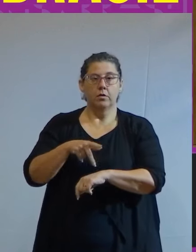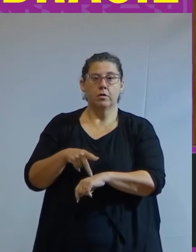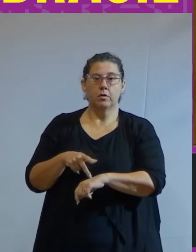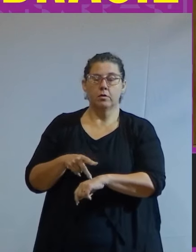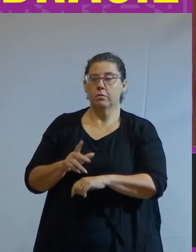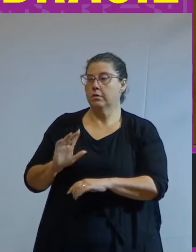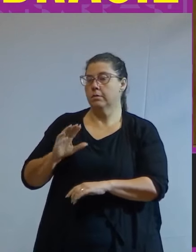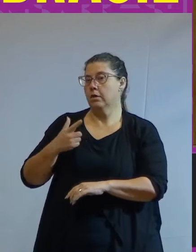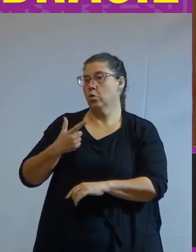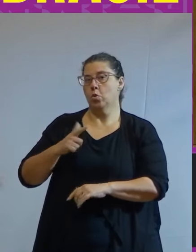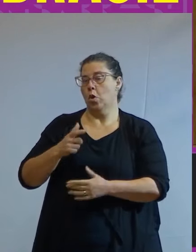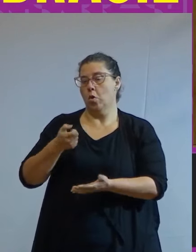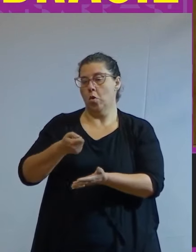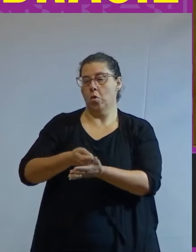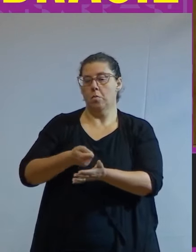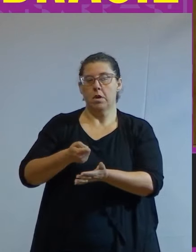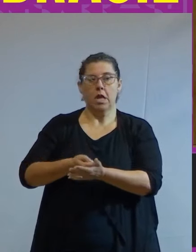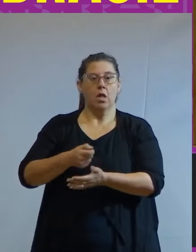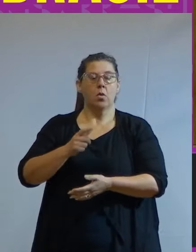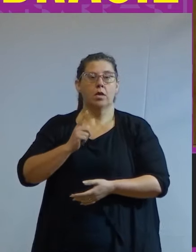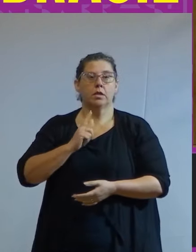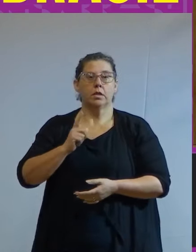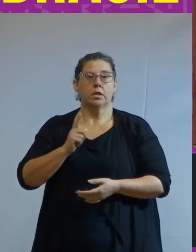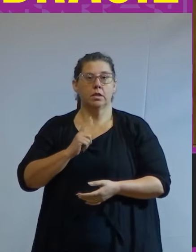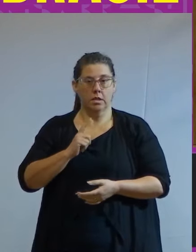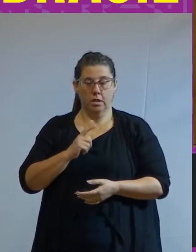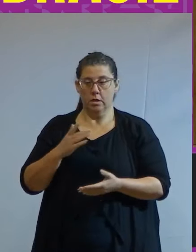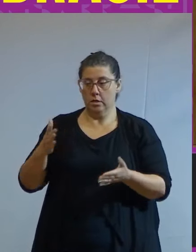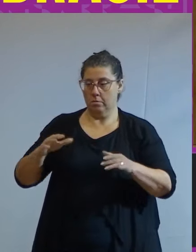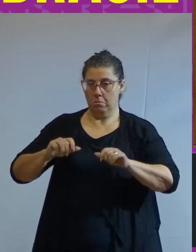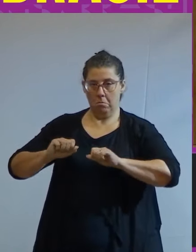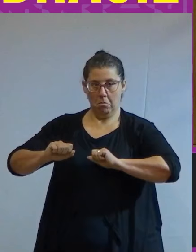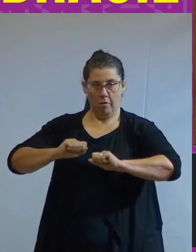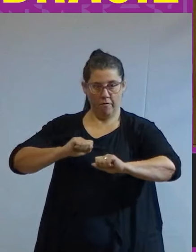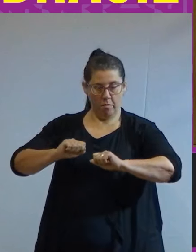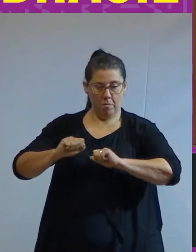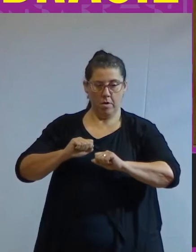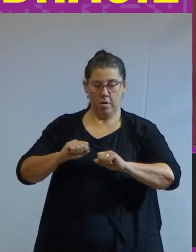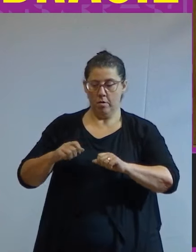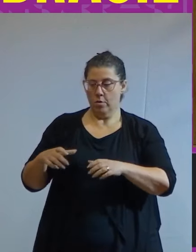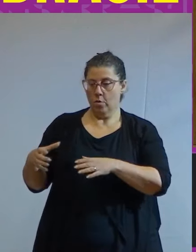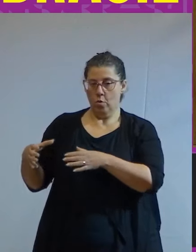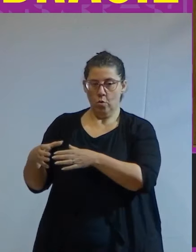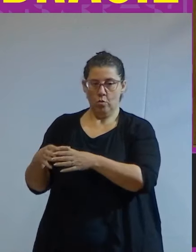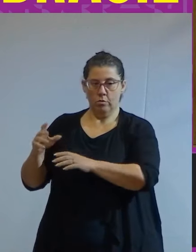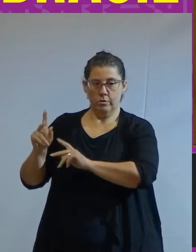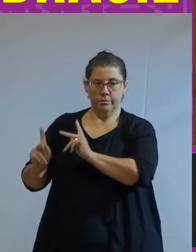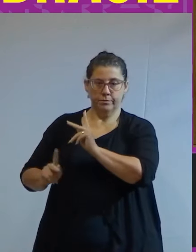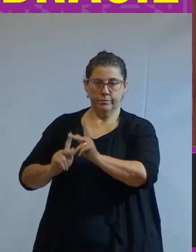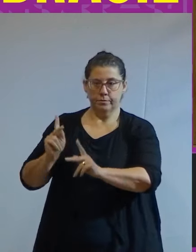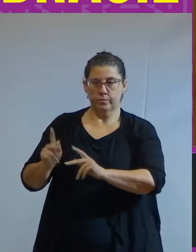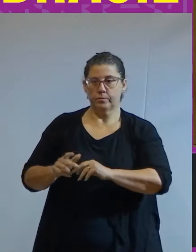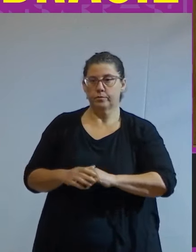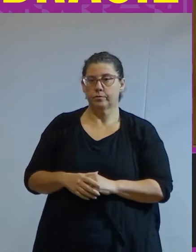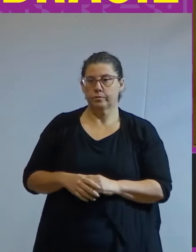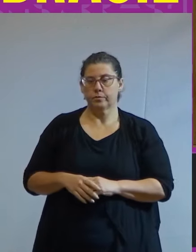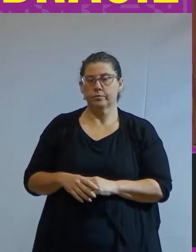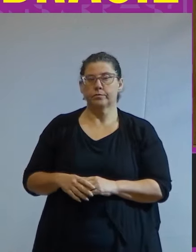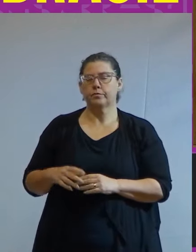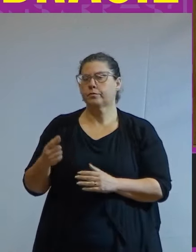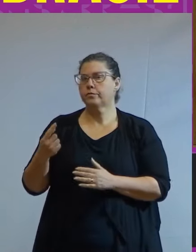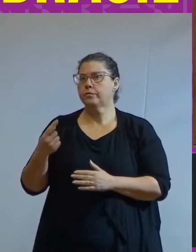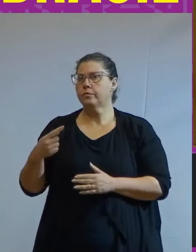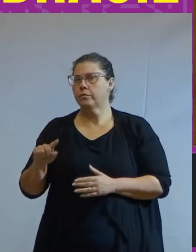serem obrigadas a carregar consigo nesse movimento a massa da população. E essa última